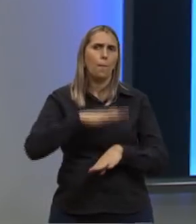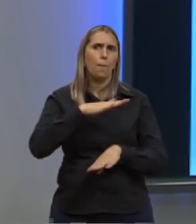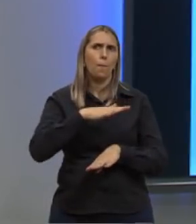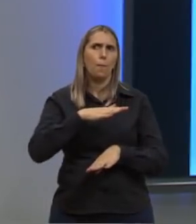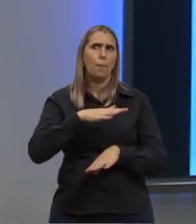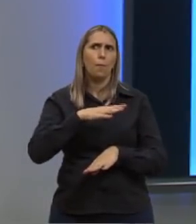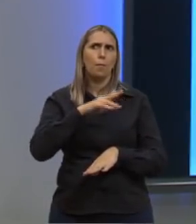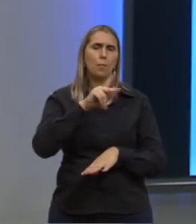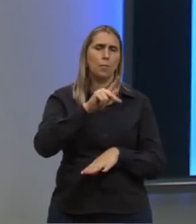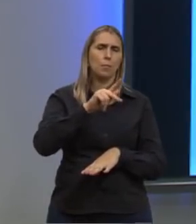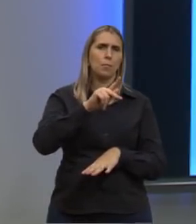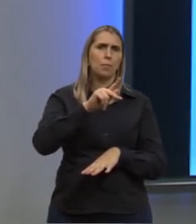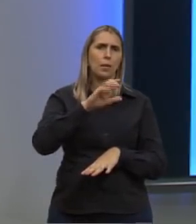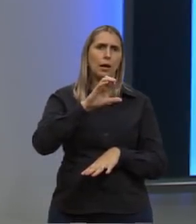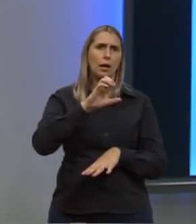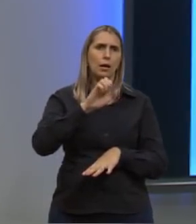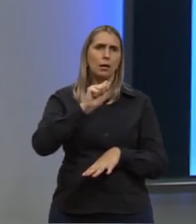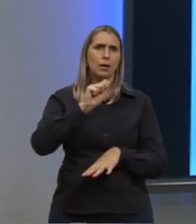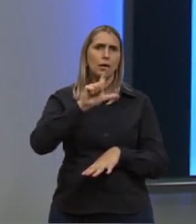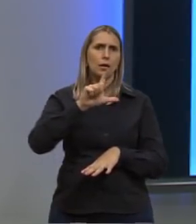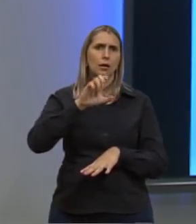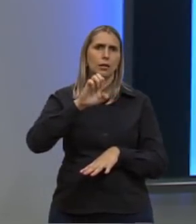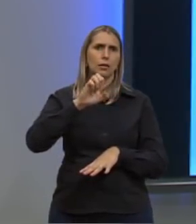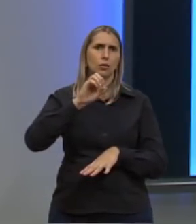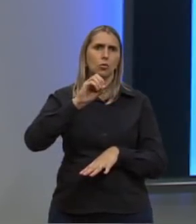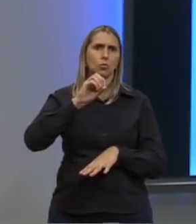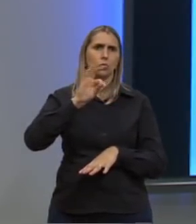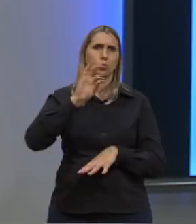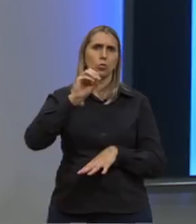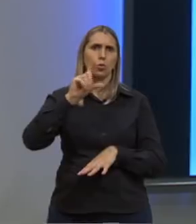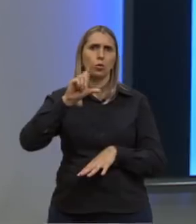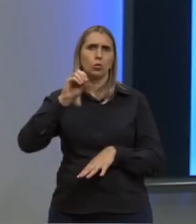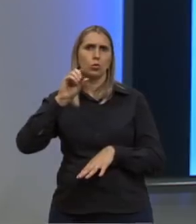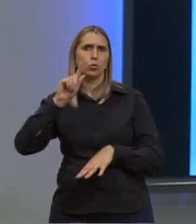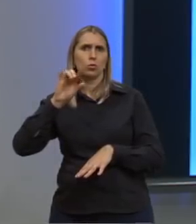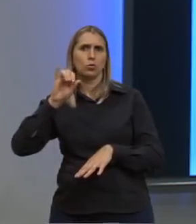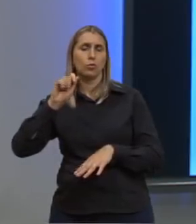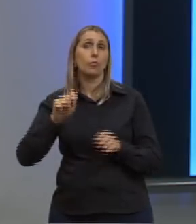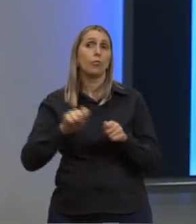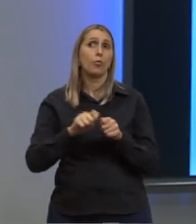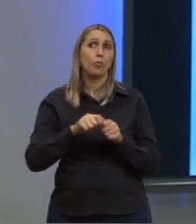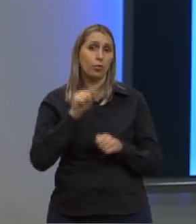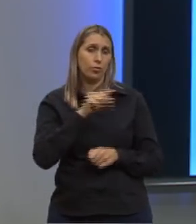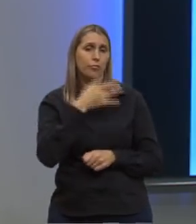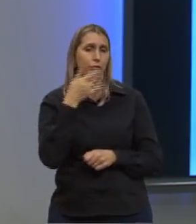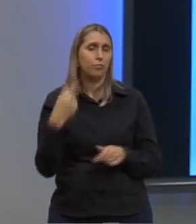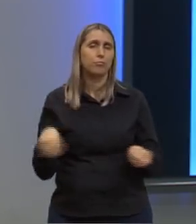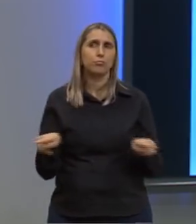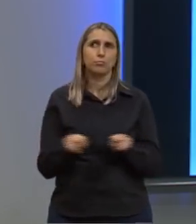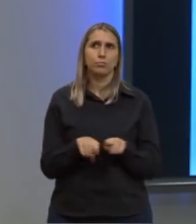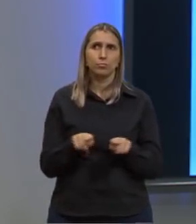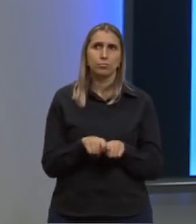paleontologia, digamos assim, mas vamos ver o que vocês conseguem fazer dessa aqui. Vai ser fácil também.